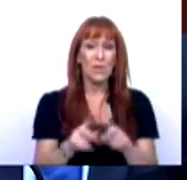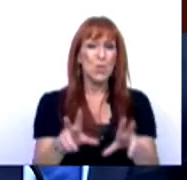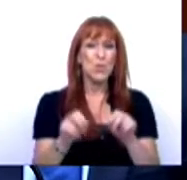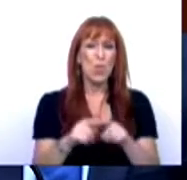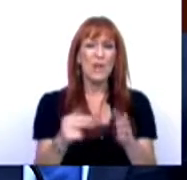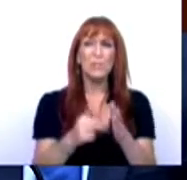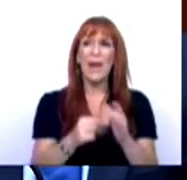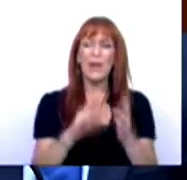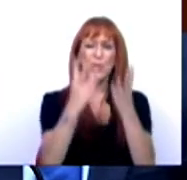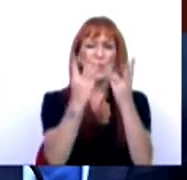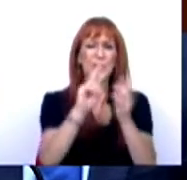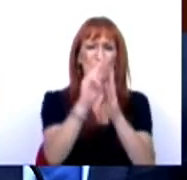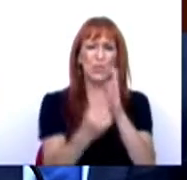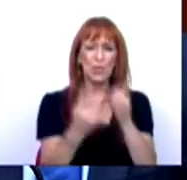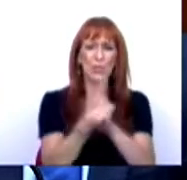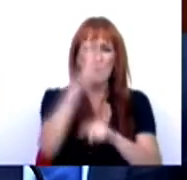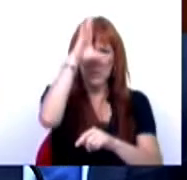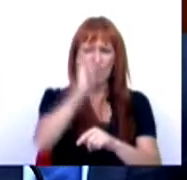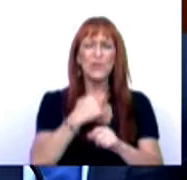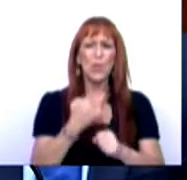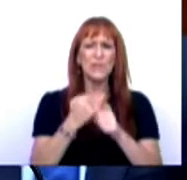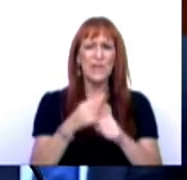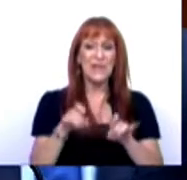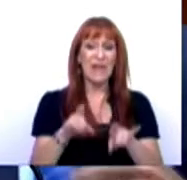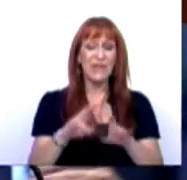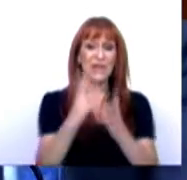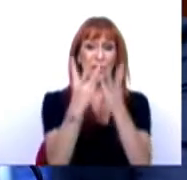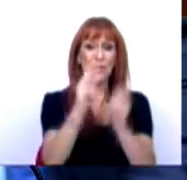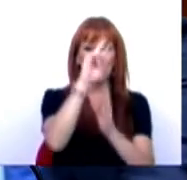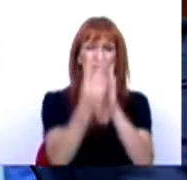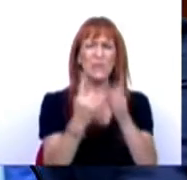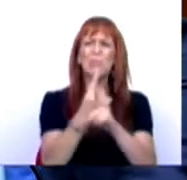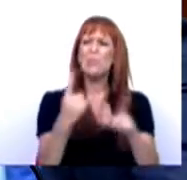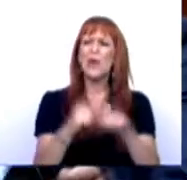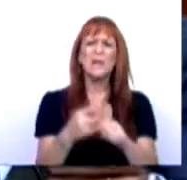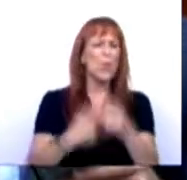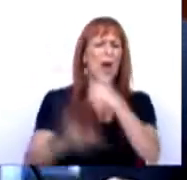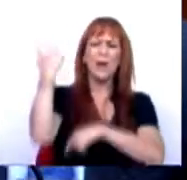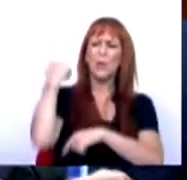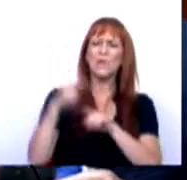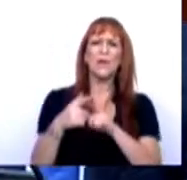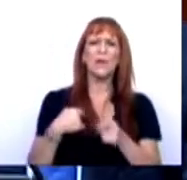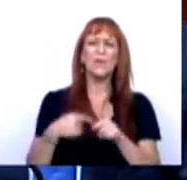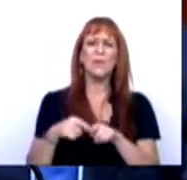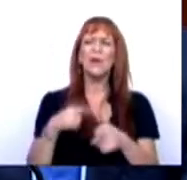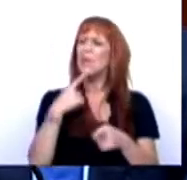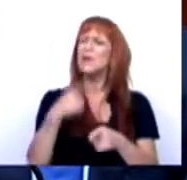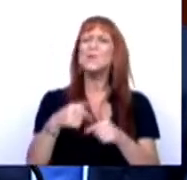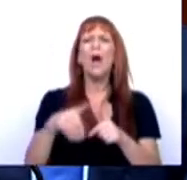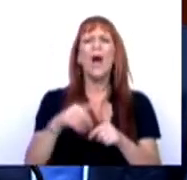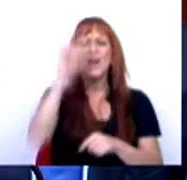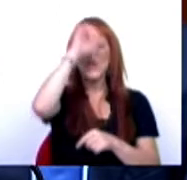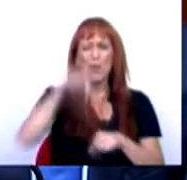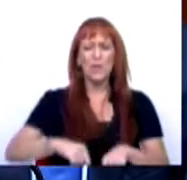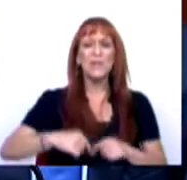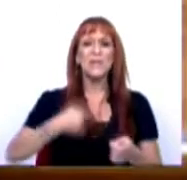seria de esperar um Orçamento de Ratificativos porque este Governo consegue sempre evitar Orçamentos de Ratificativos. Mas porquê é que há um ano atrás pré-enunciavam isso? Porquê é que ainda em janeiro deste